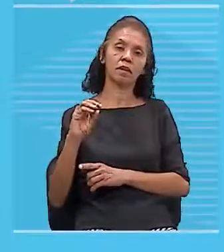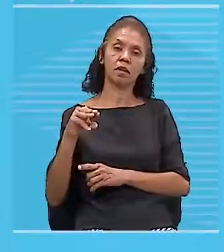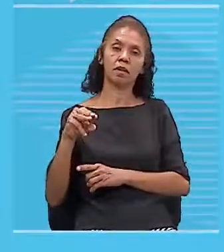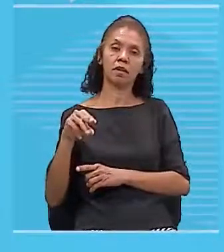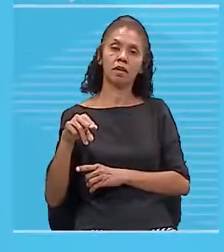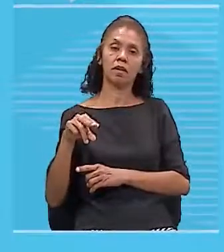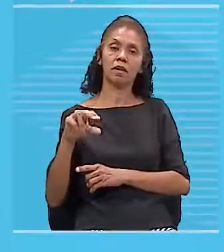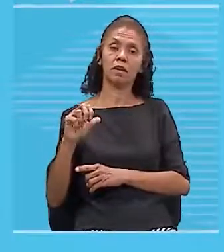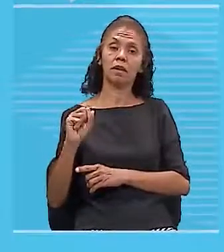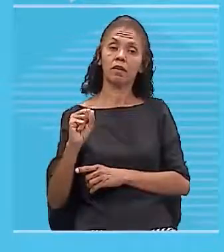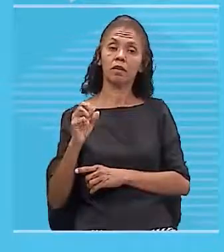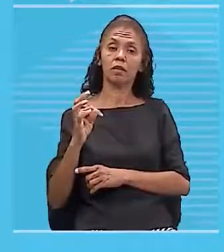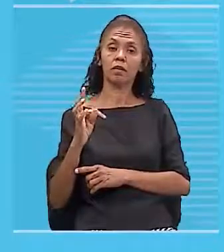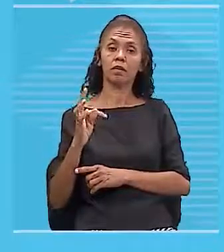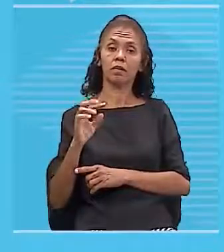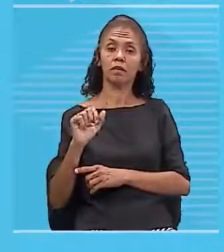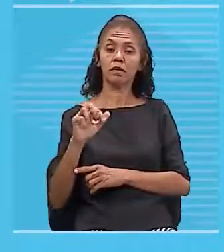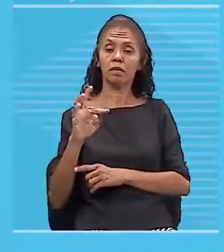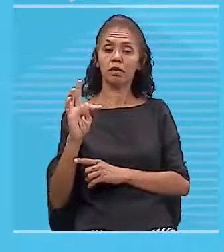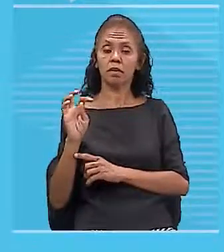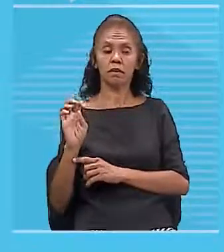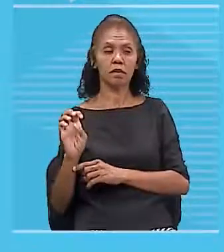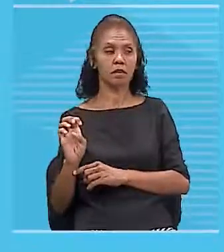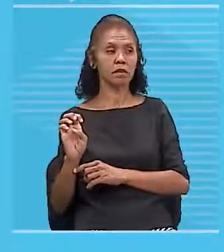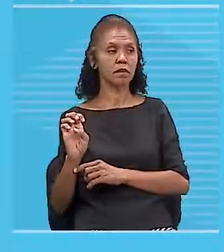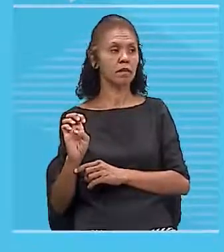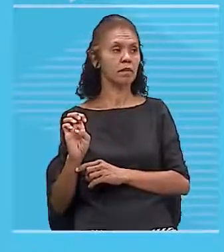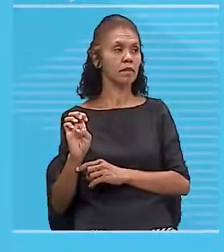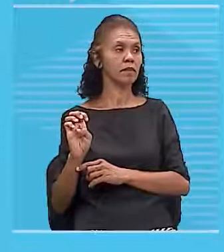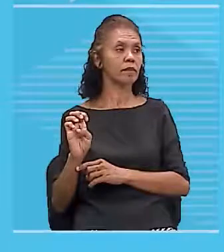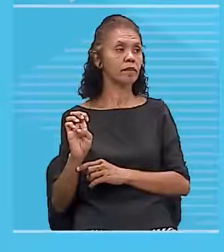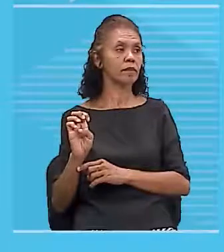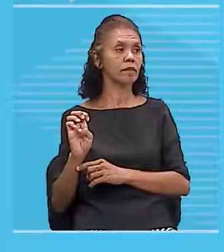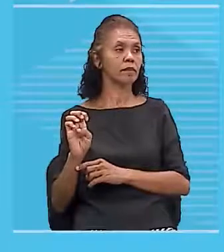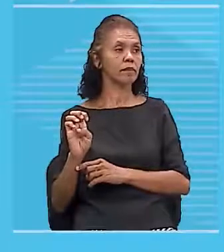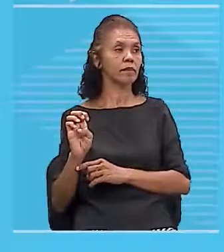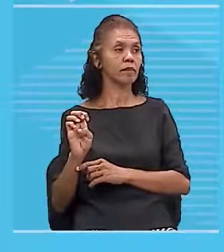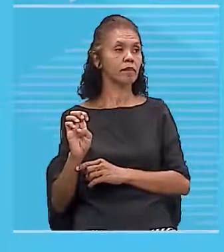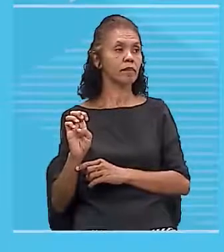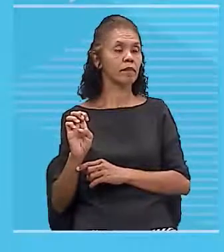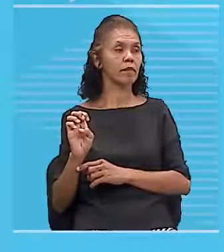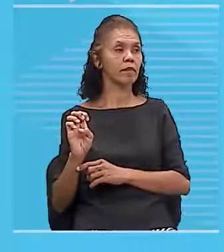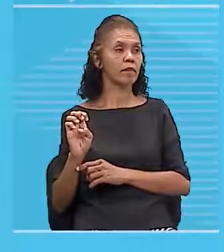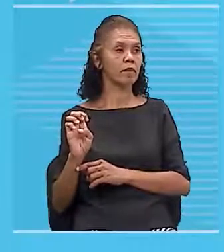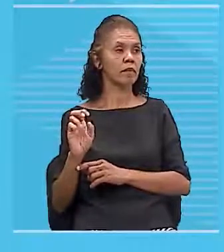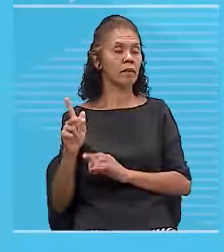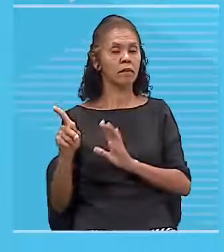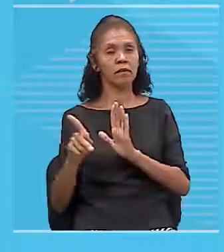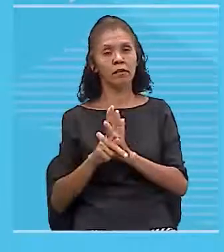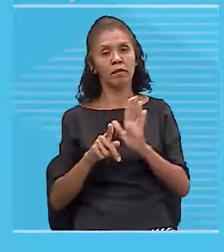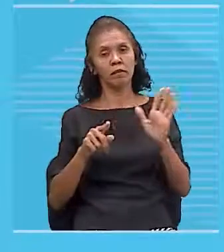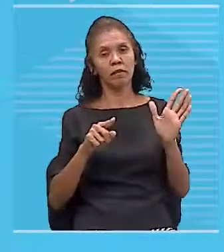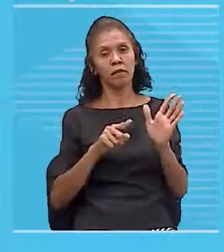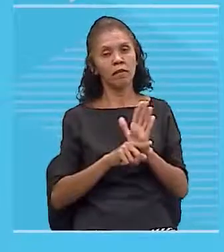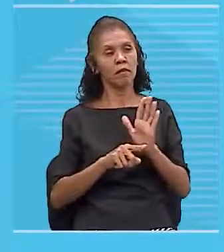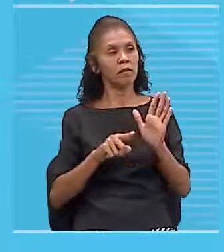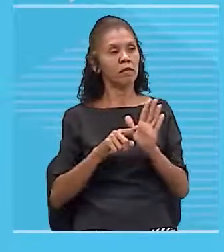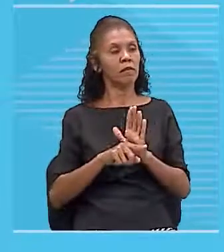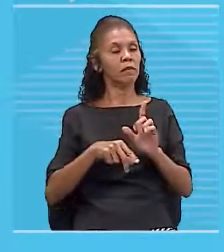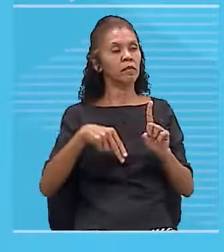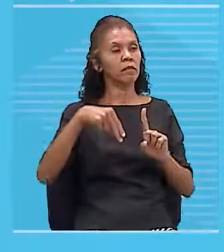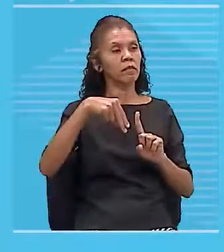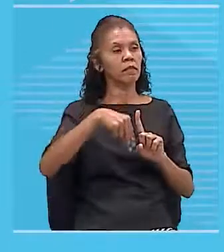Porém, a própria questão já te fornece nessa unidade